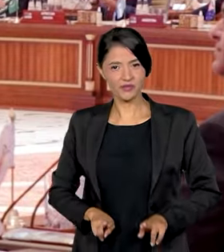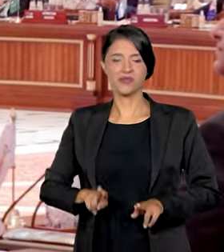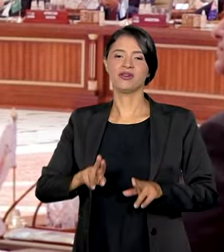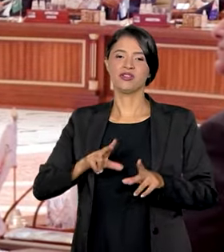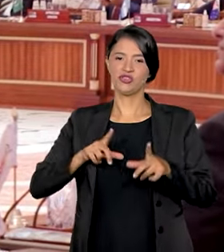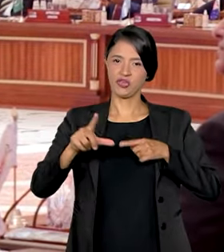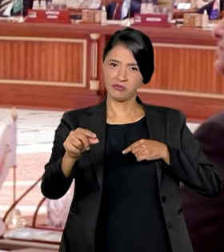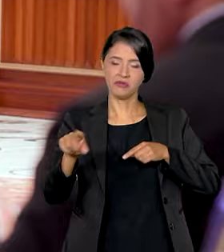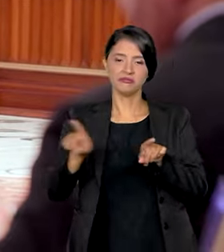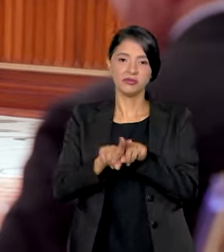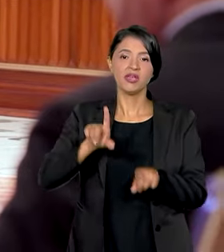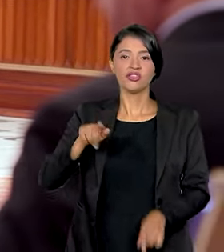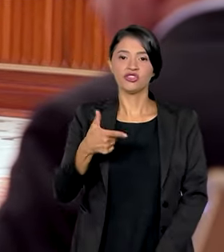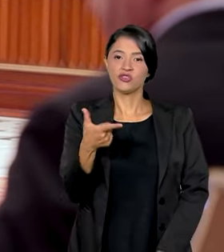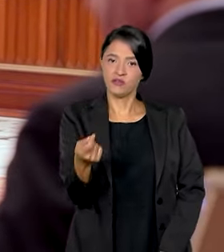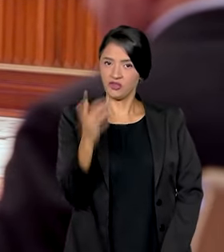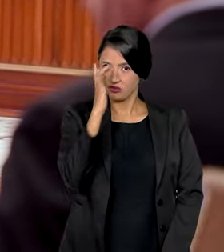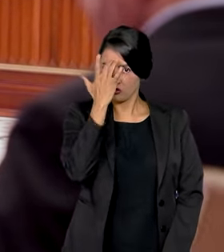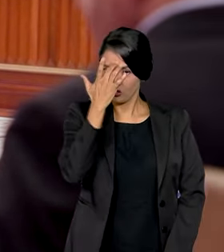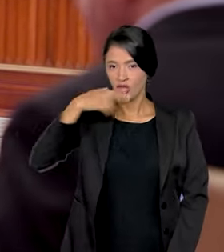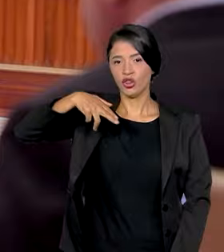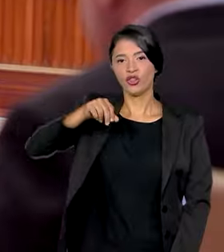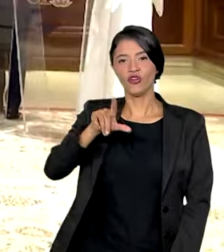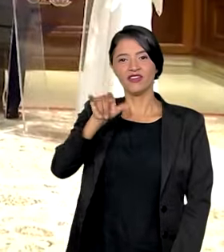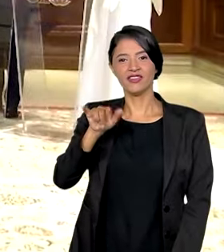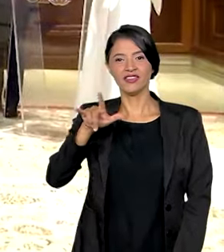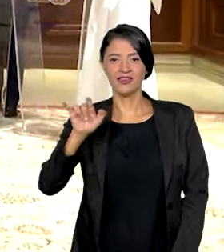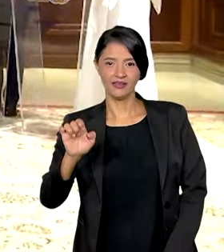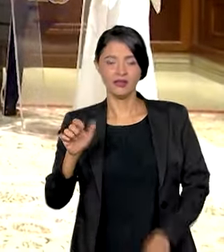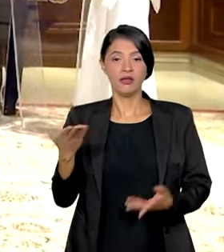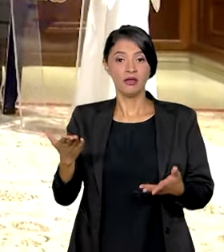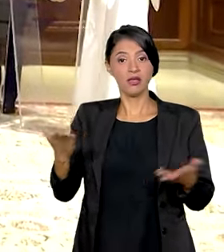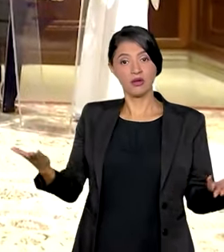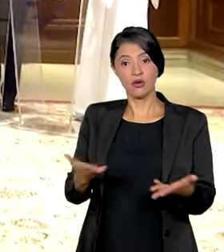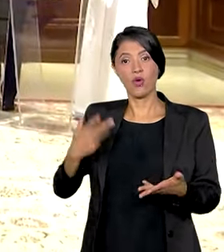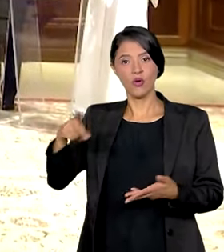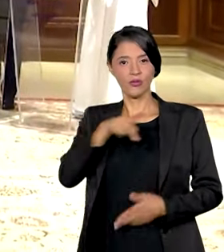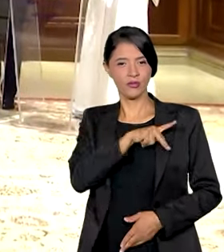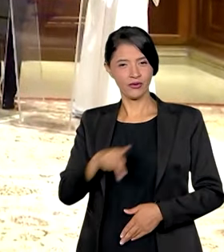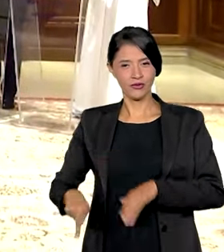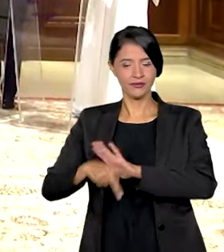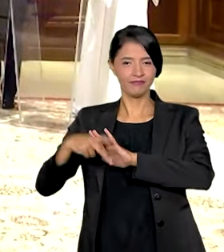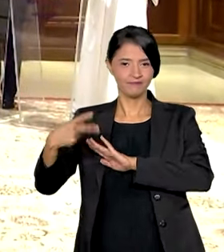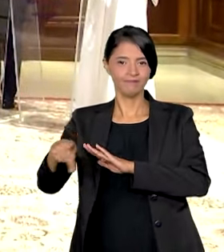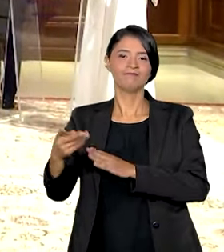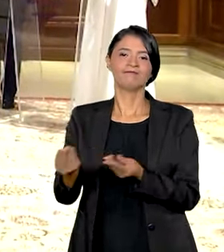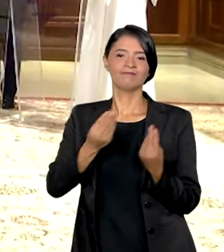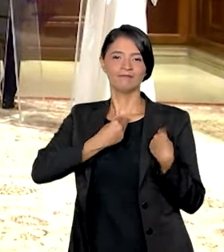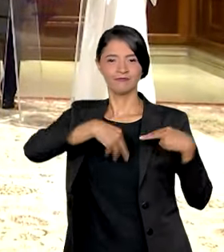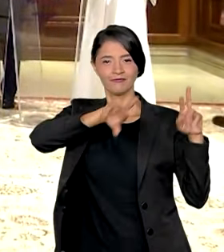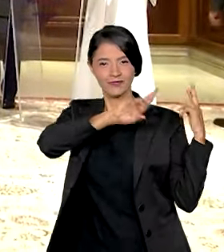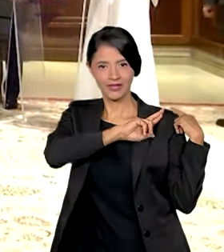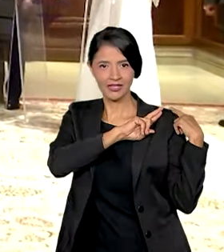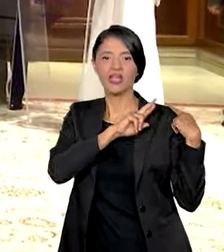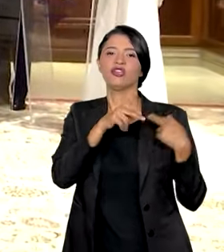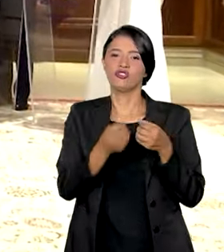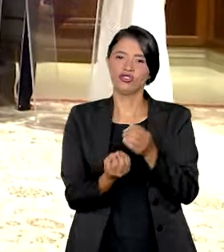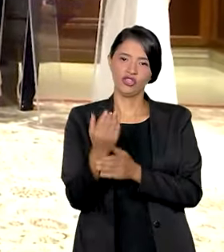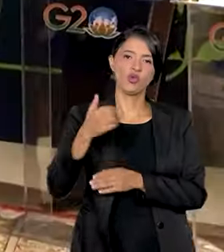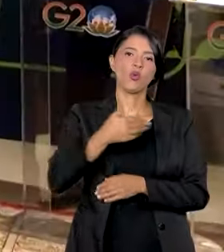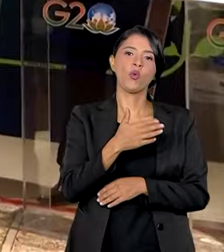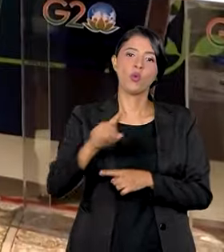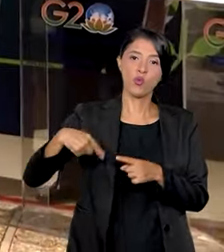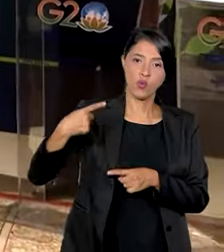Marcou presença no G20, que a Índia sediou em Nova Delhi. E como atual presidente do grupo, recebeu a missão de sediar o próximo